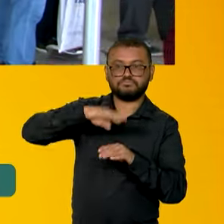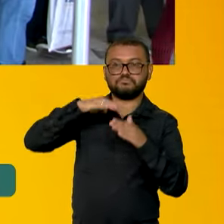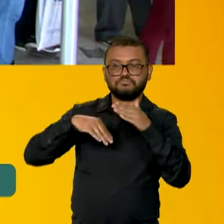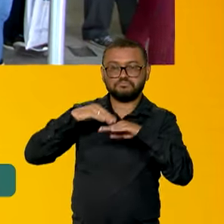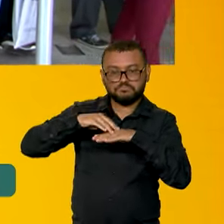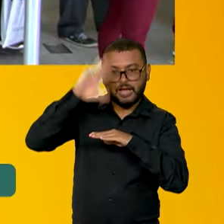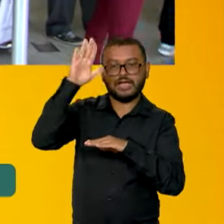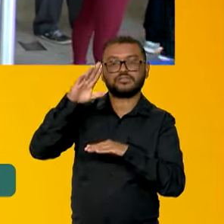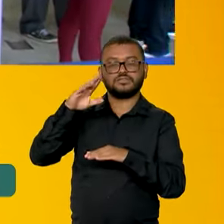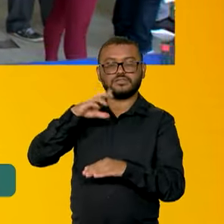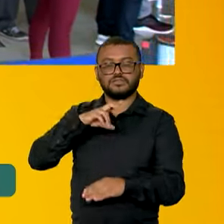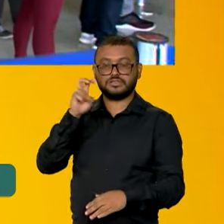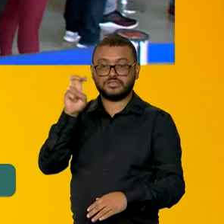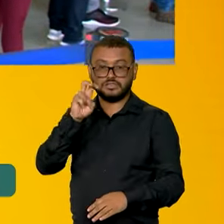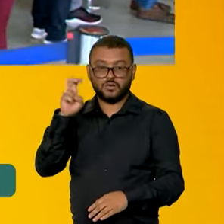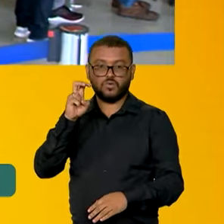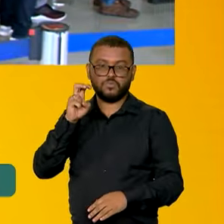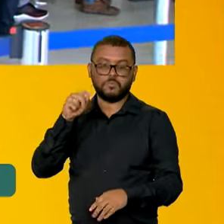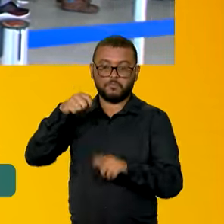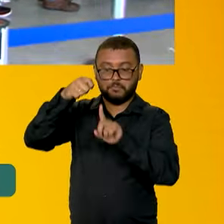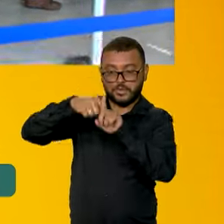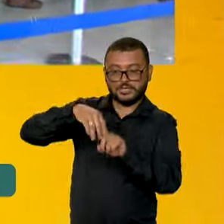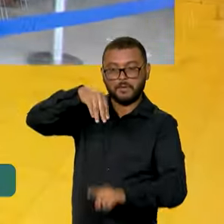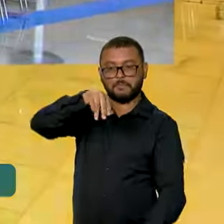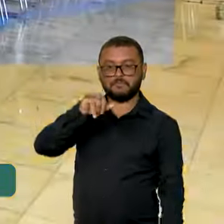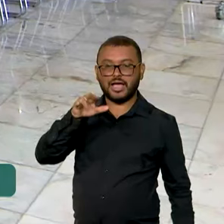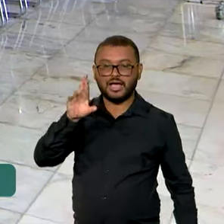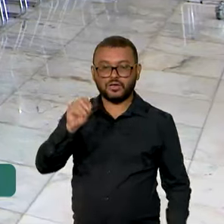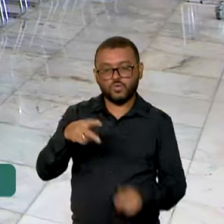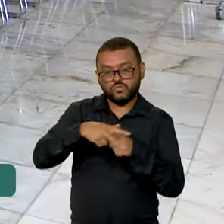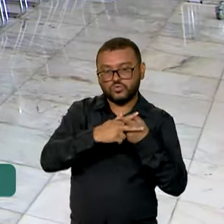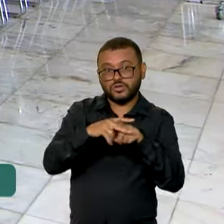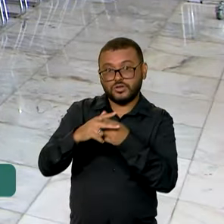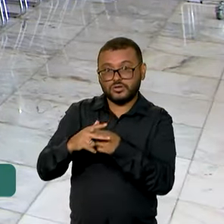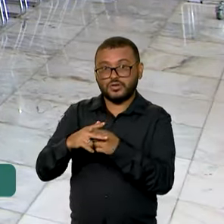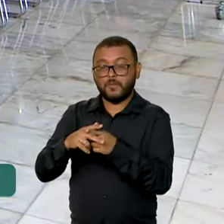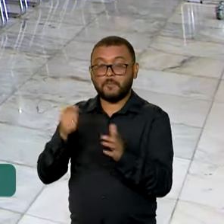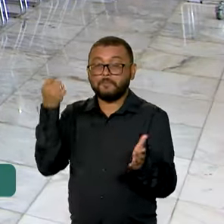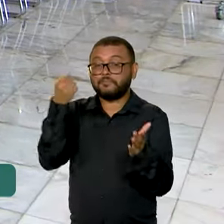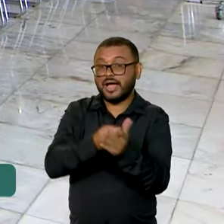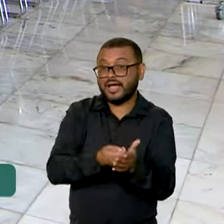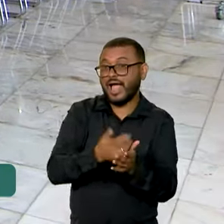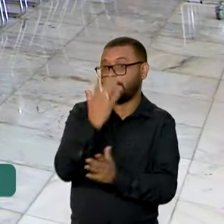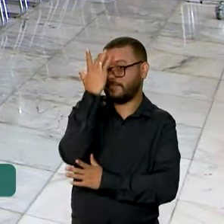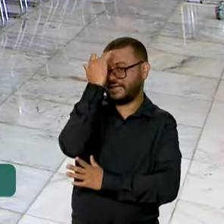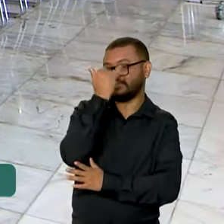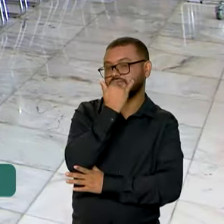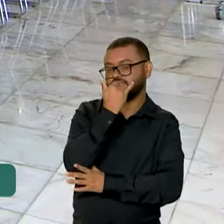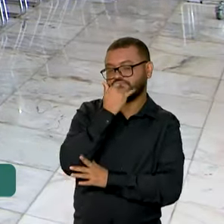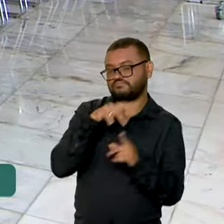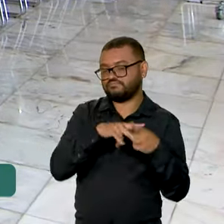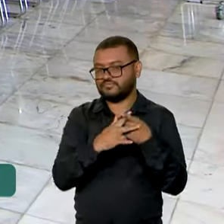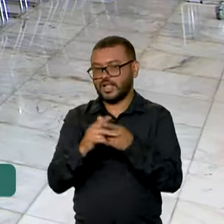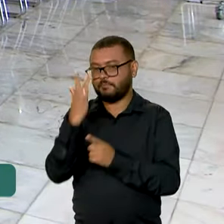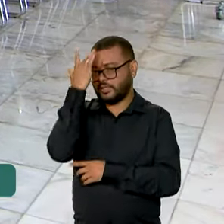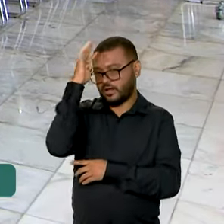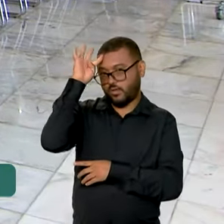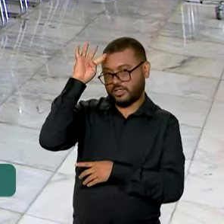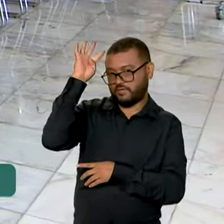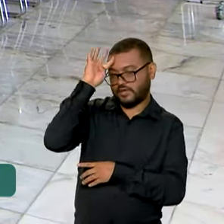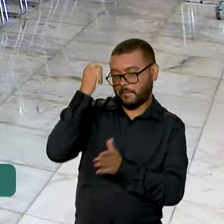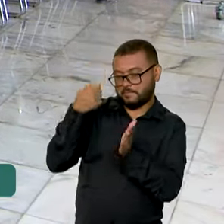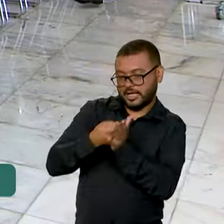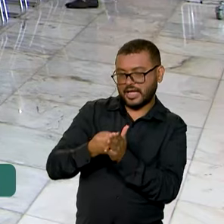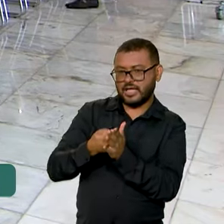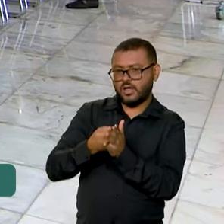primeiros 5 dias úteis de maio. Aí, apenas uma correção? Os pagamentos, na verdade, começam amanhã, nesta quarta-feira. E